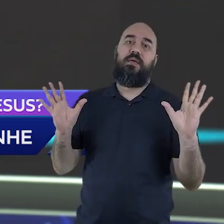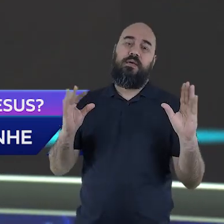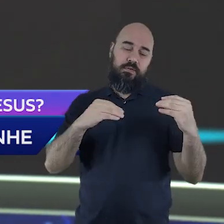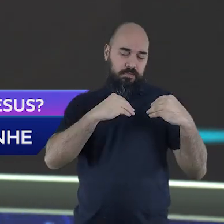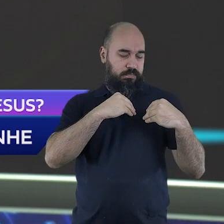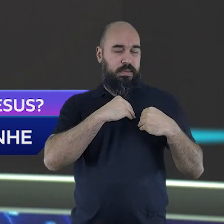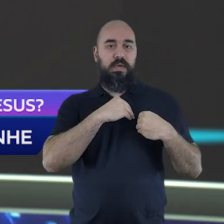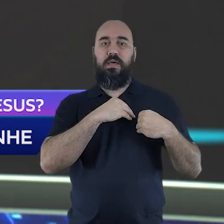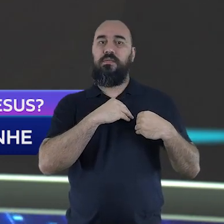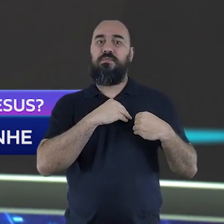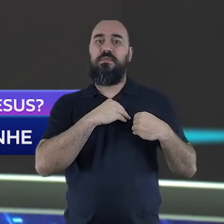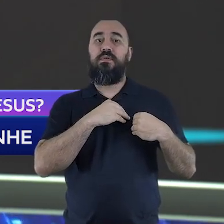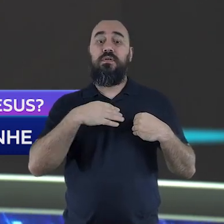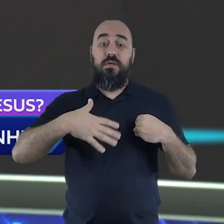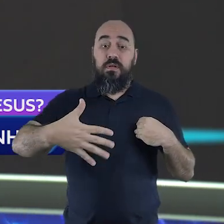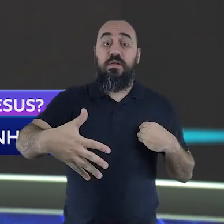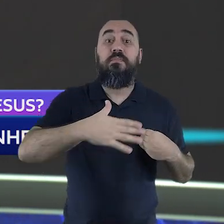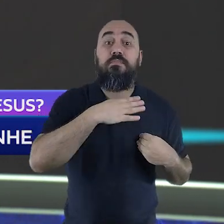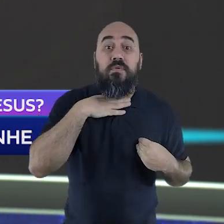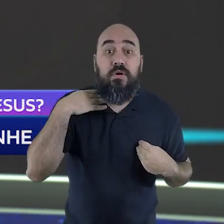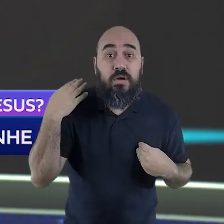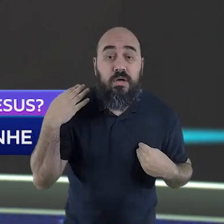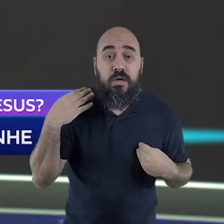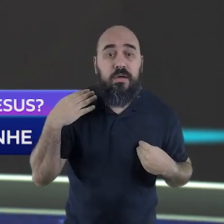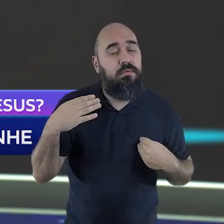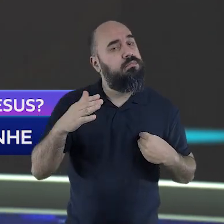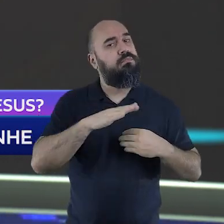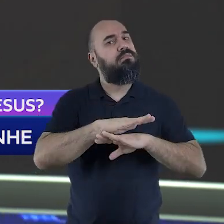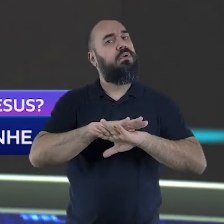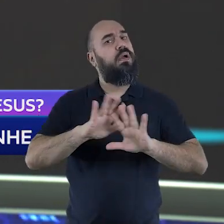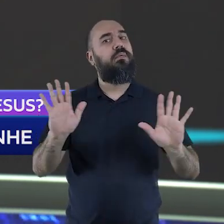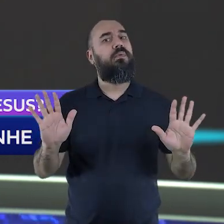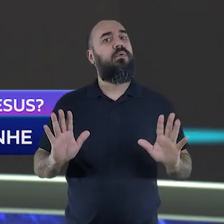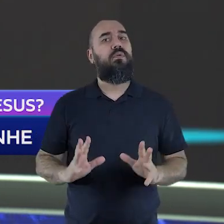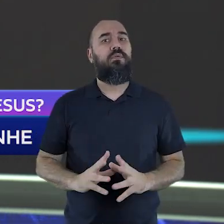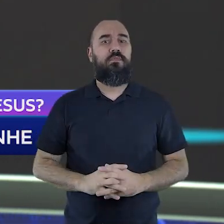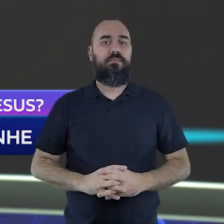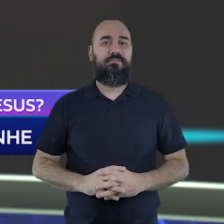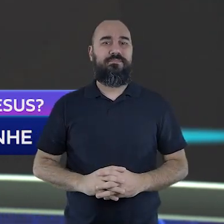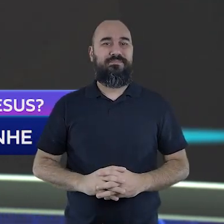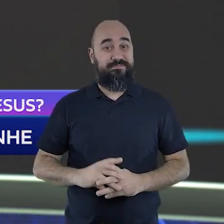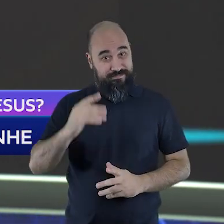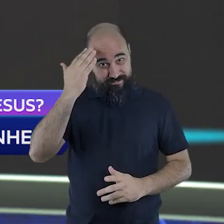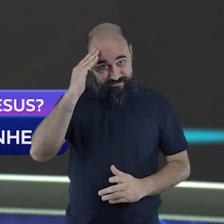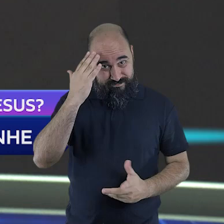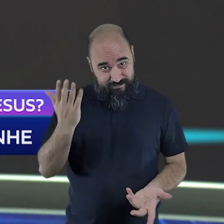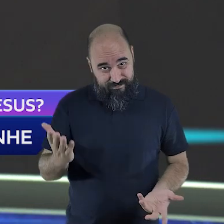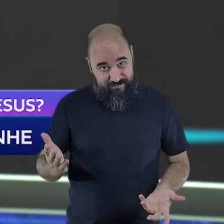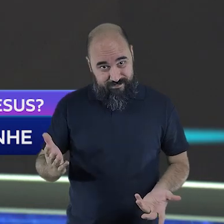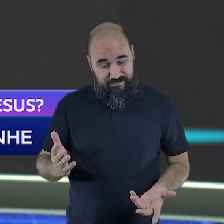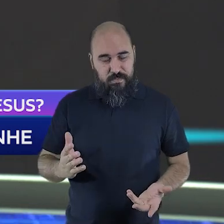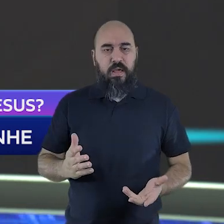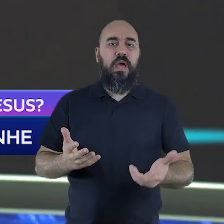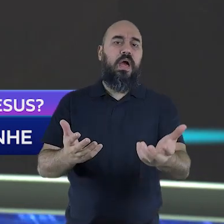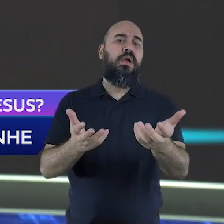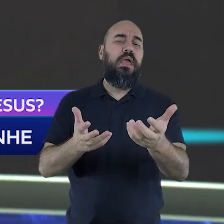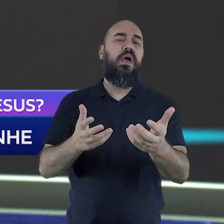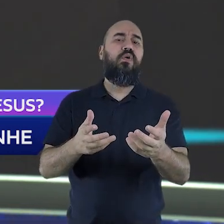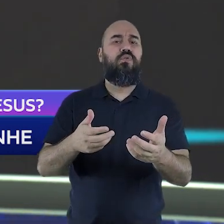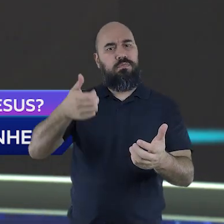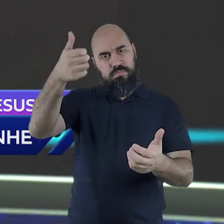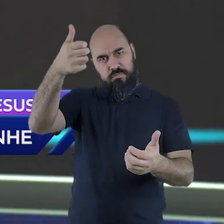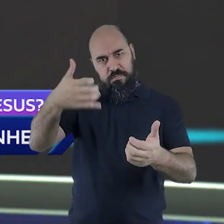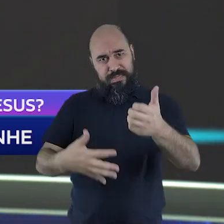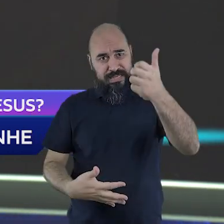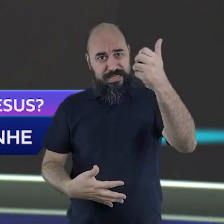pecado. Para que entendamos o plano da salvação, eu quero te convidar a fazer uma viagem